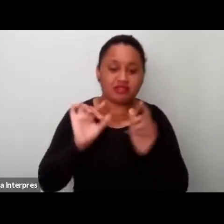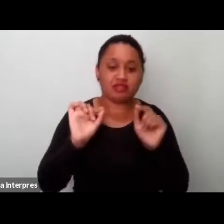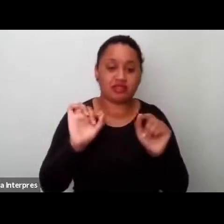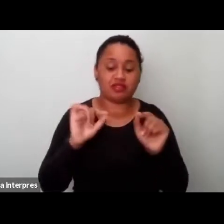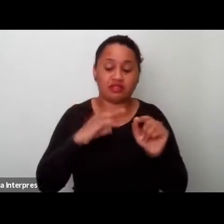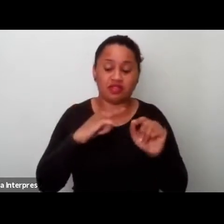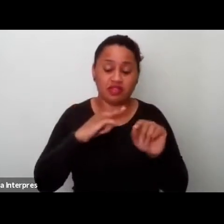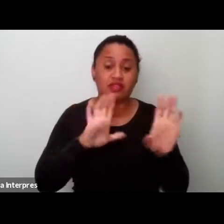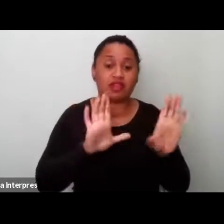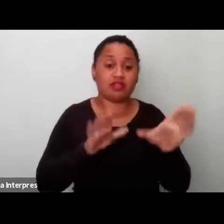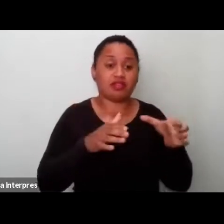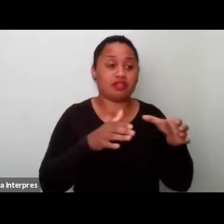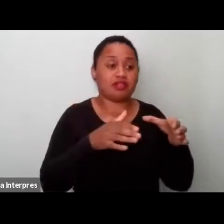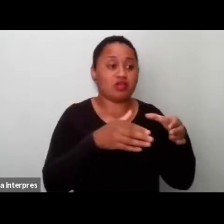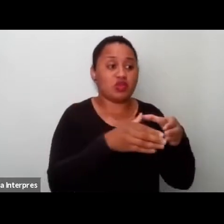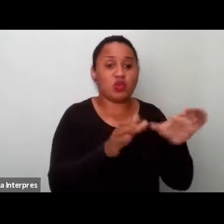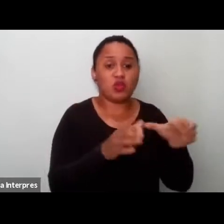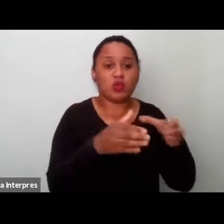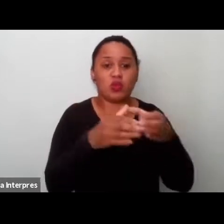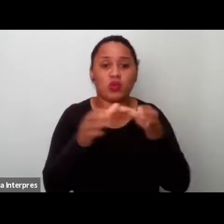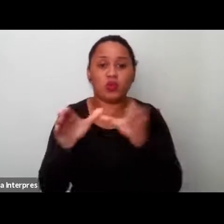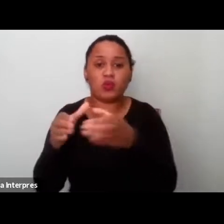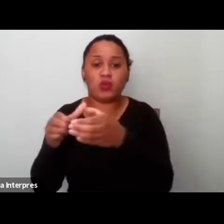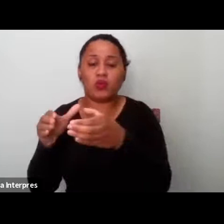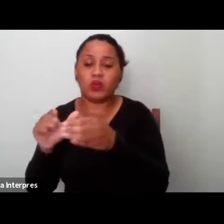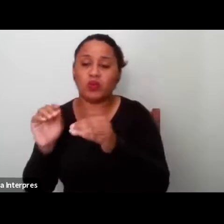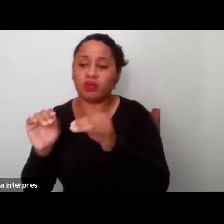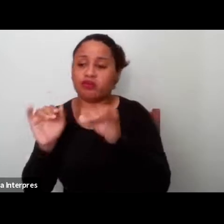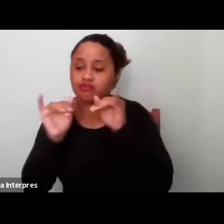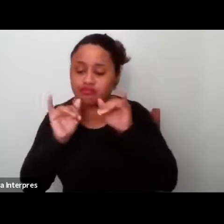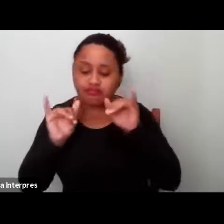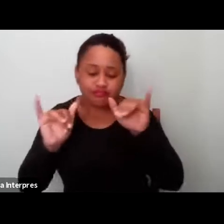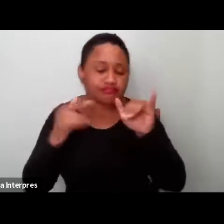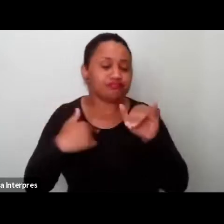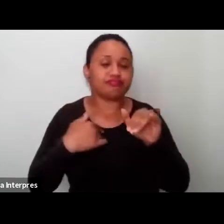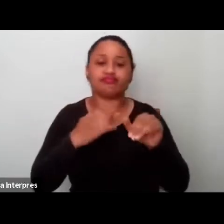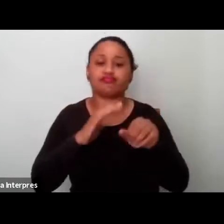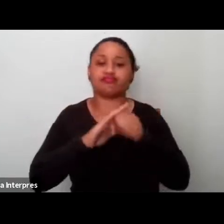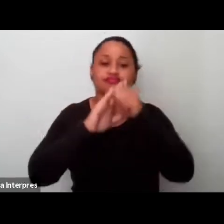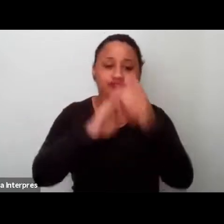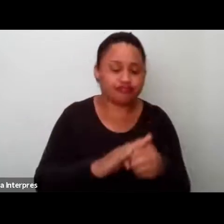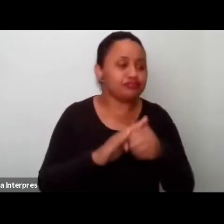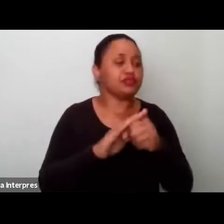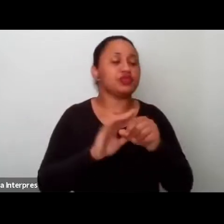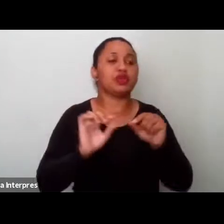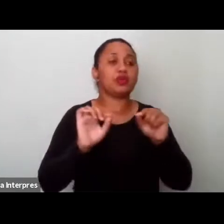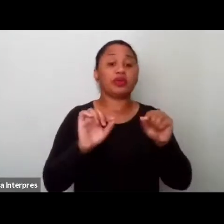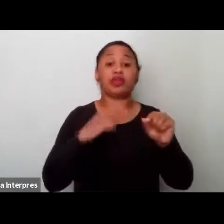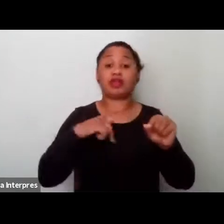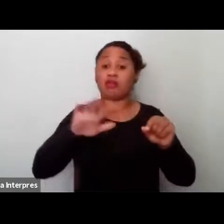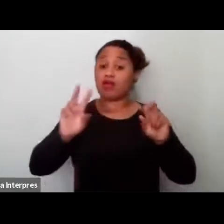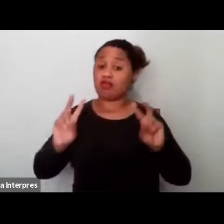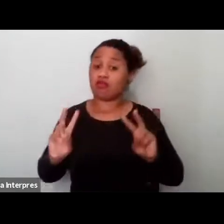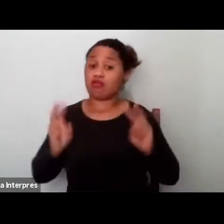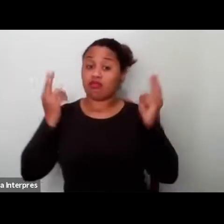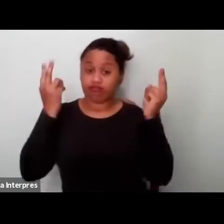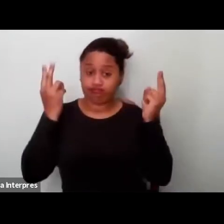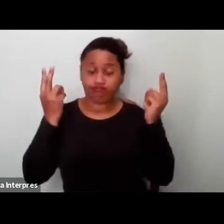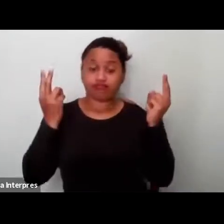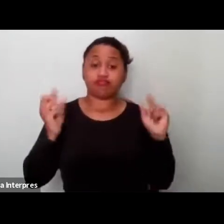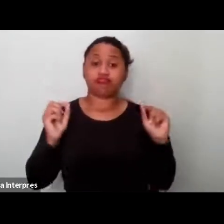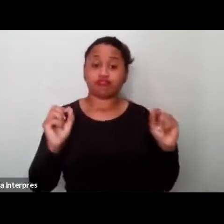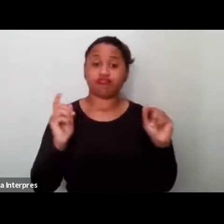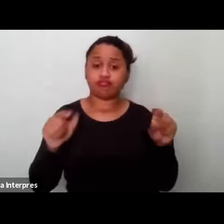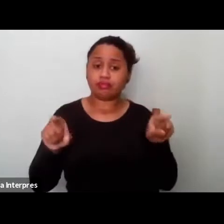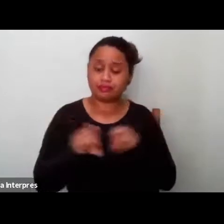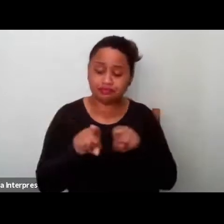categorias. O que se anuncia, o que se silencia, o que se valora, o que se coloca como